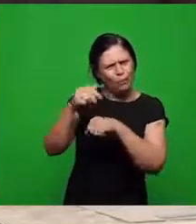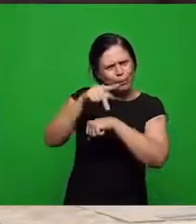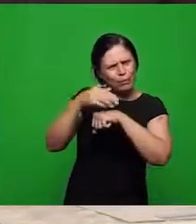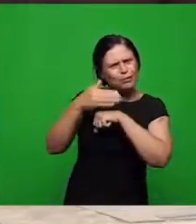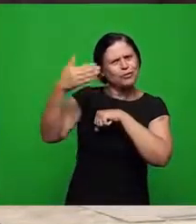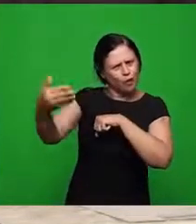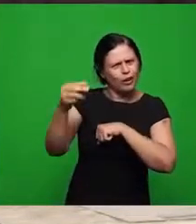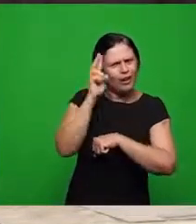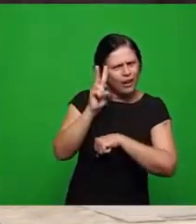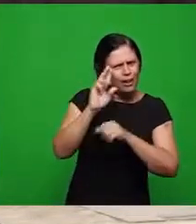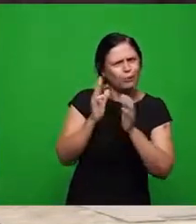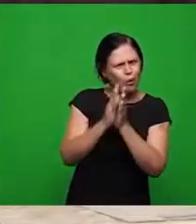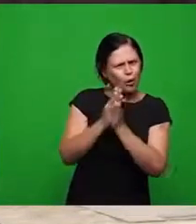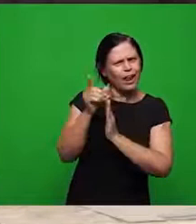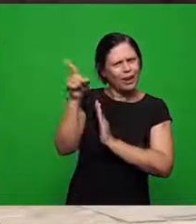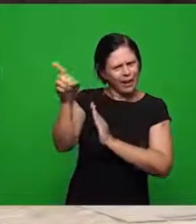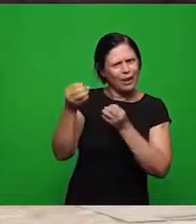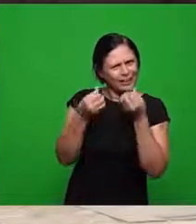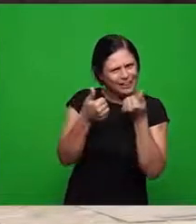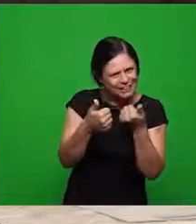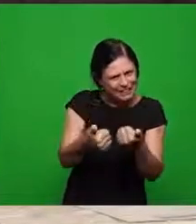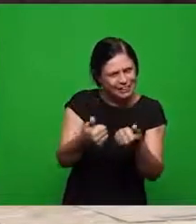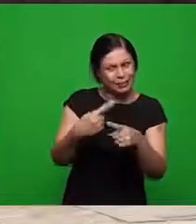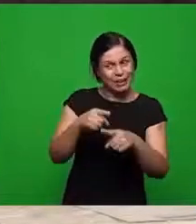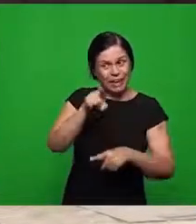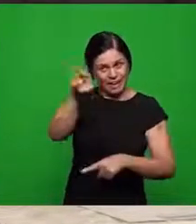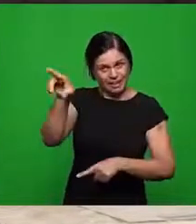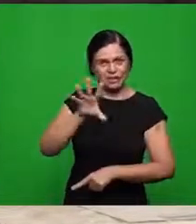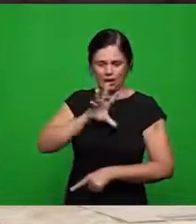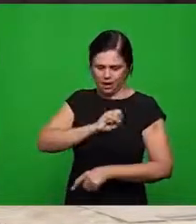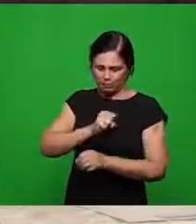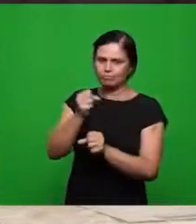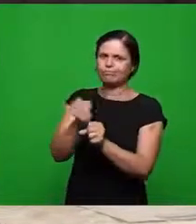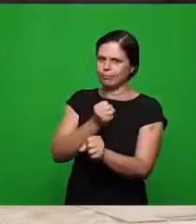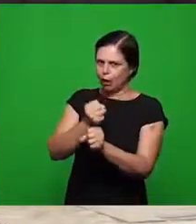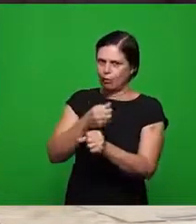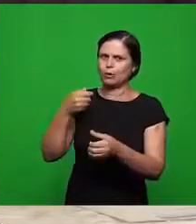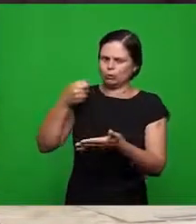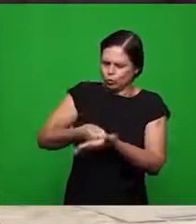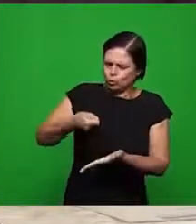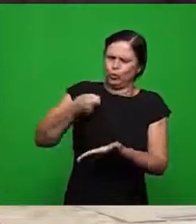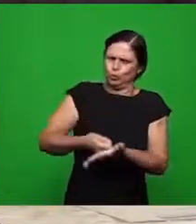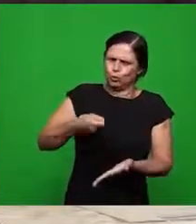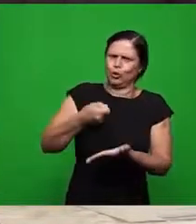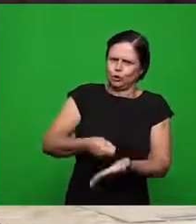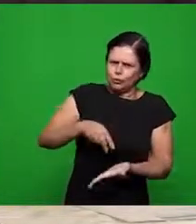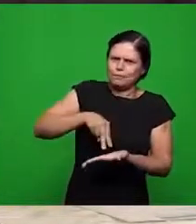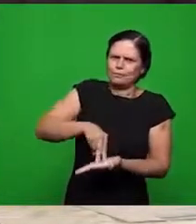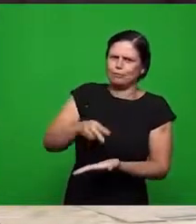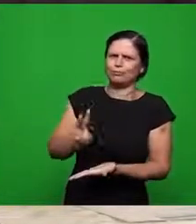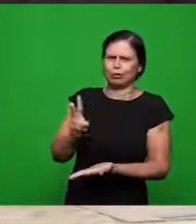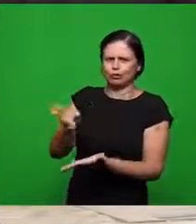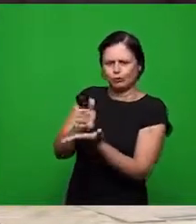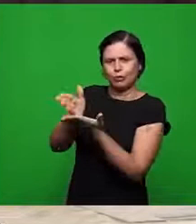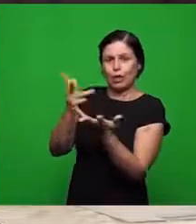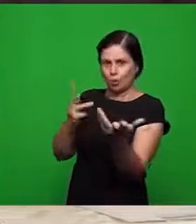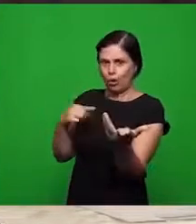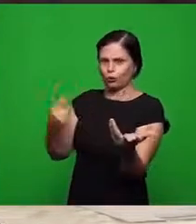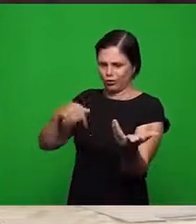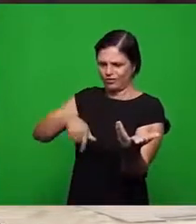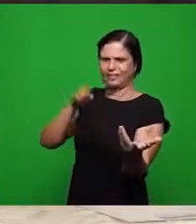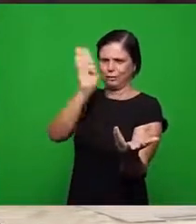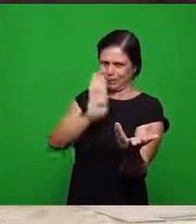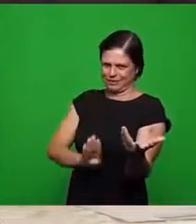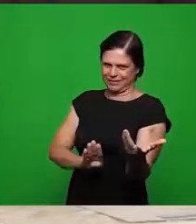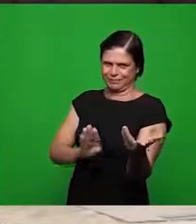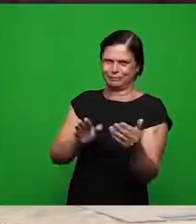aos nossos irmãos que estão ali que amam essa obra estão lutando a cada dia para permanecer firme assim como nós aqui no Brasil